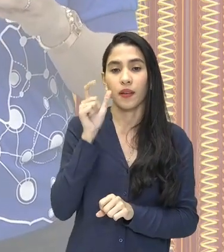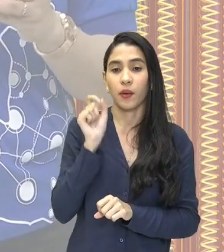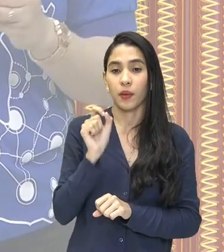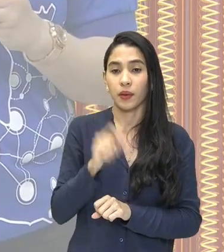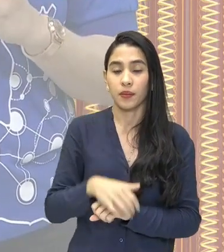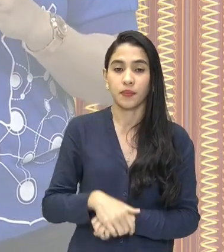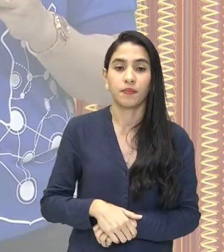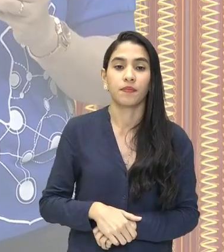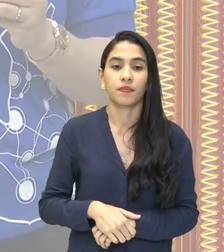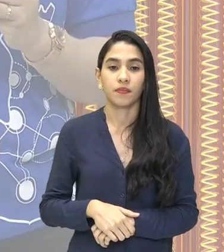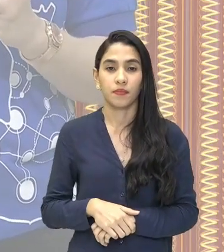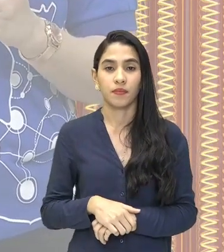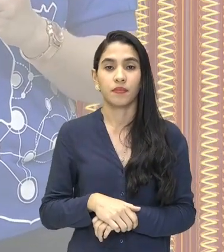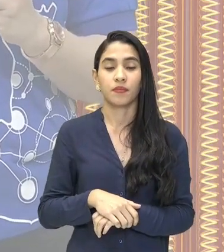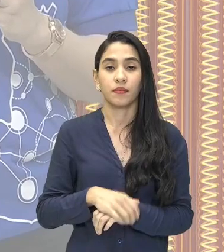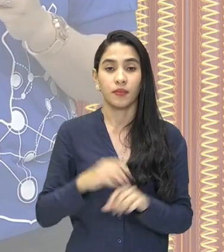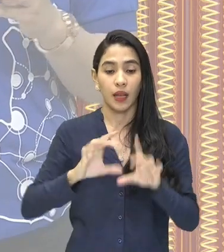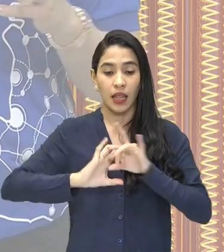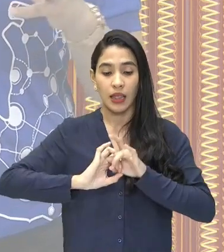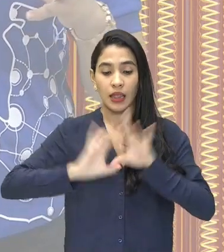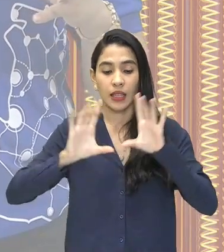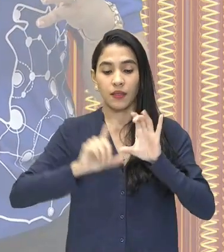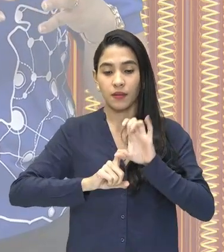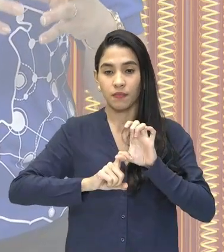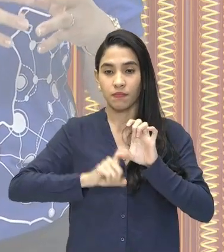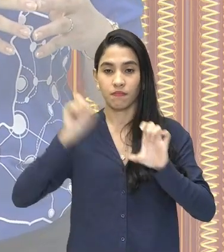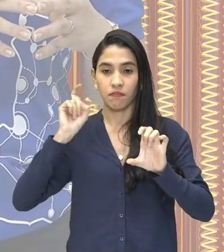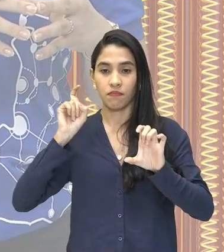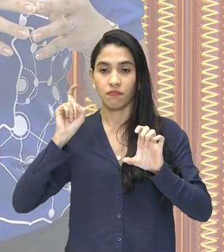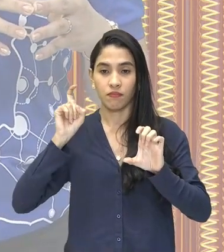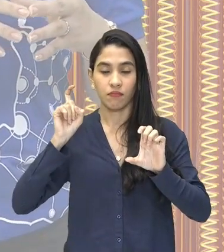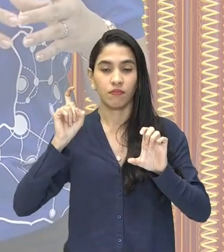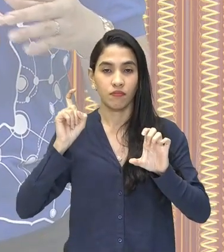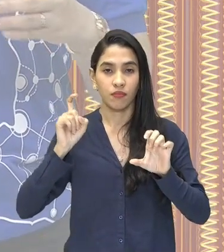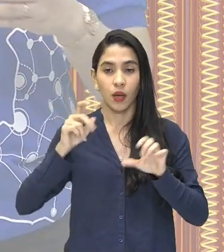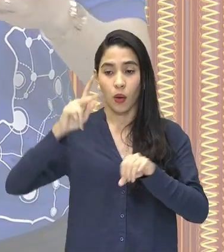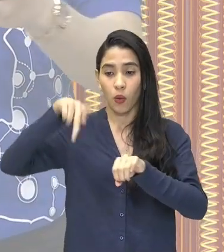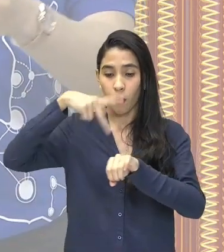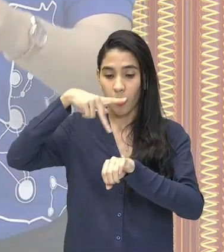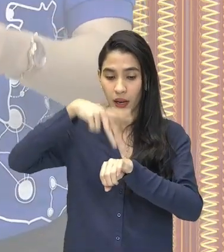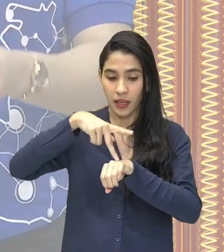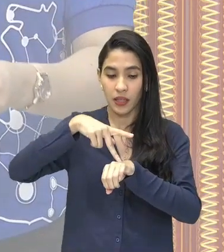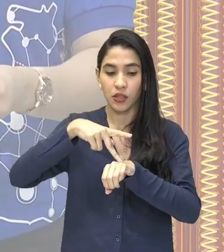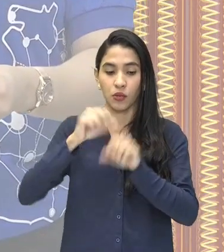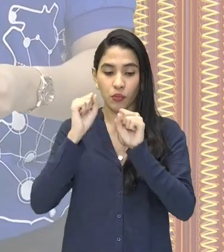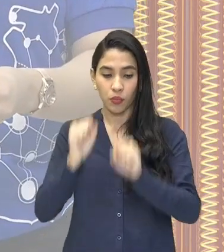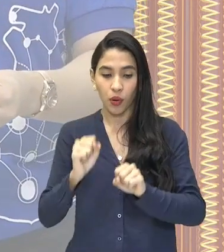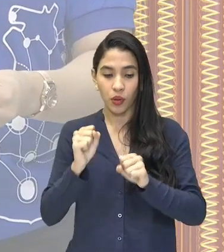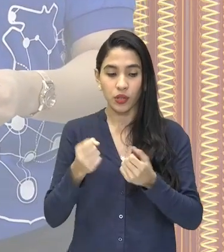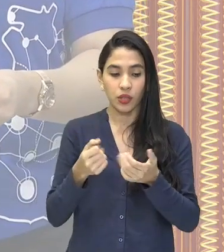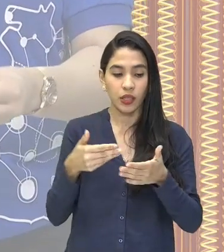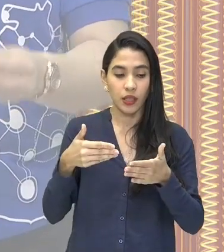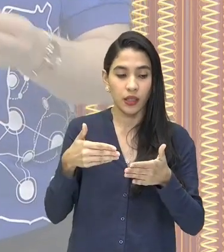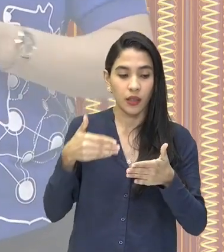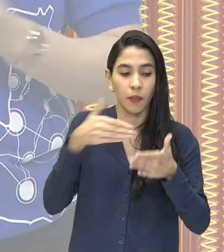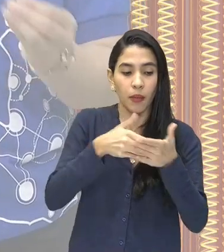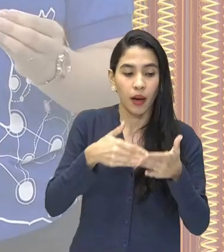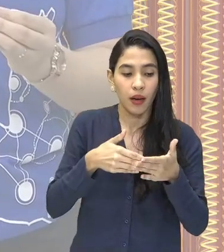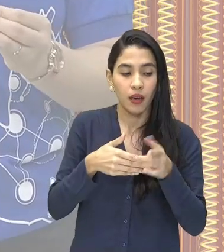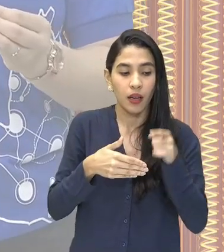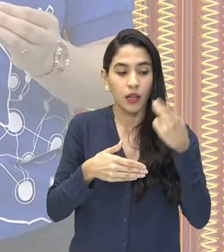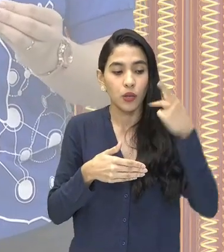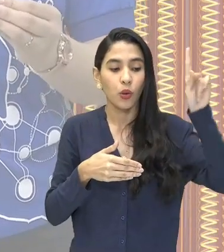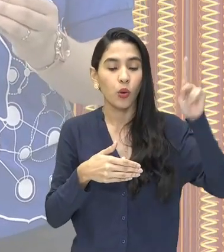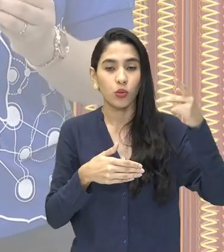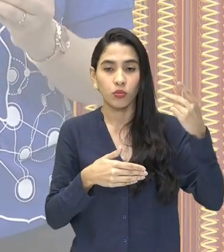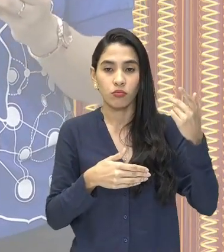justamente a interdependência comercial, em que um país, ele acaba interferindo na economia do outro país. E por que isso